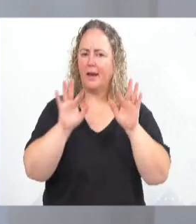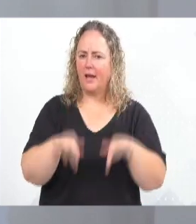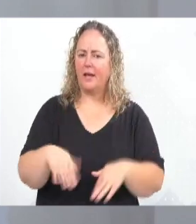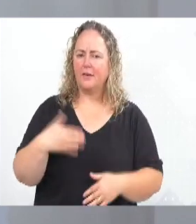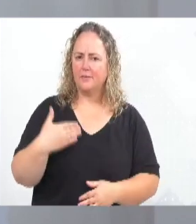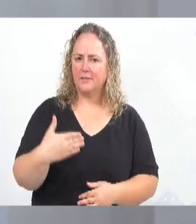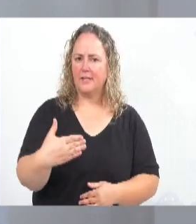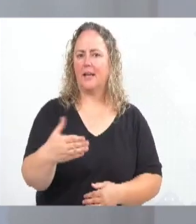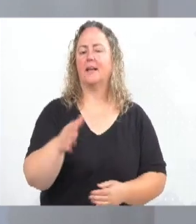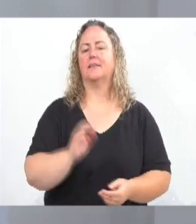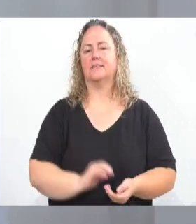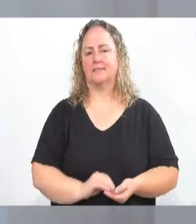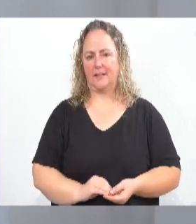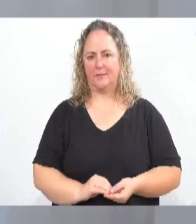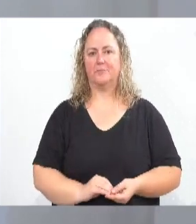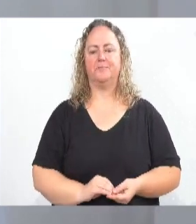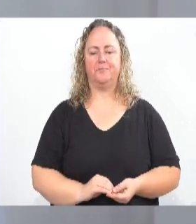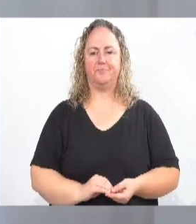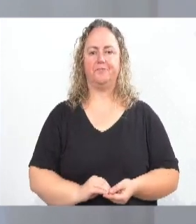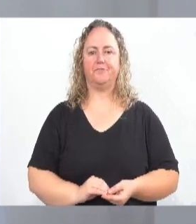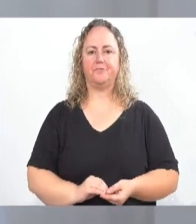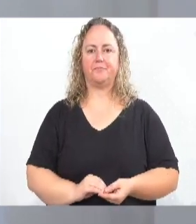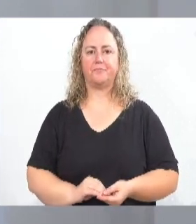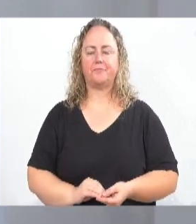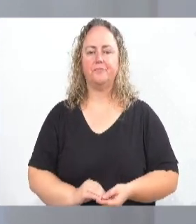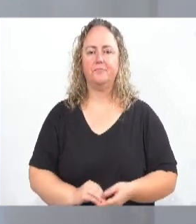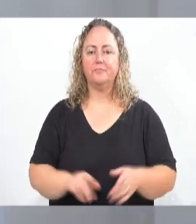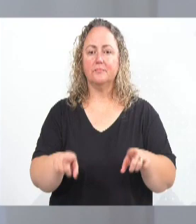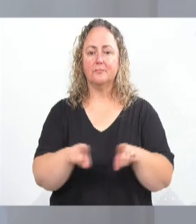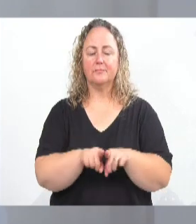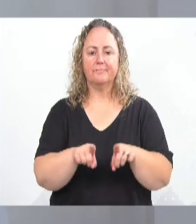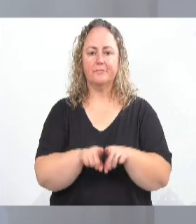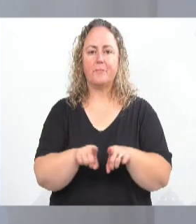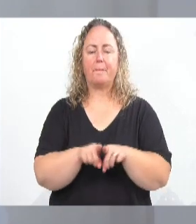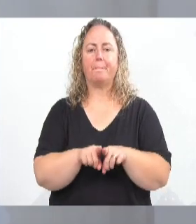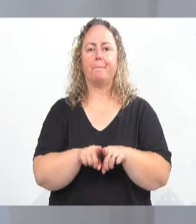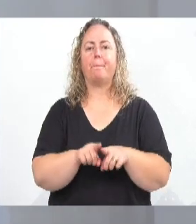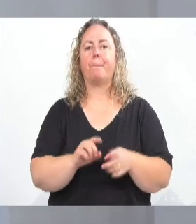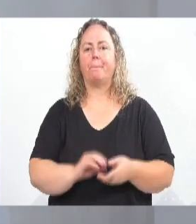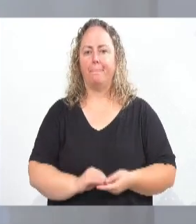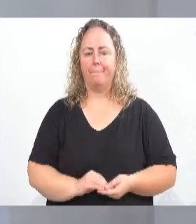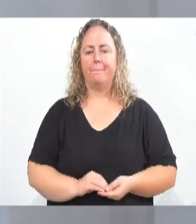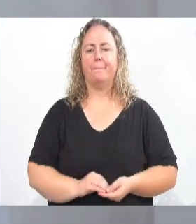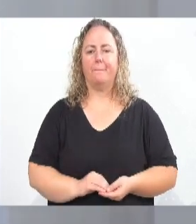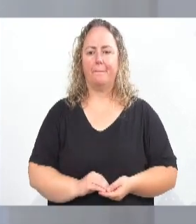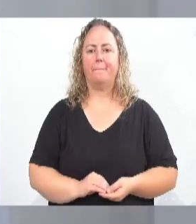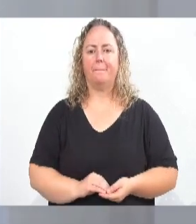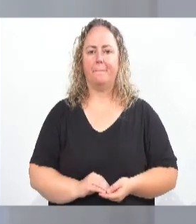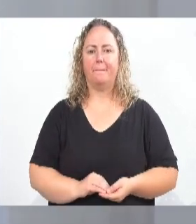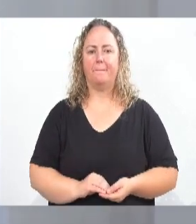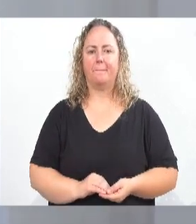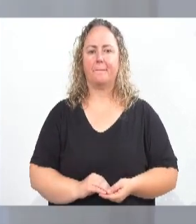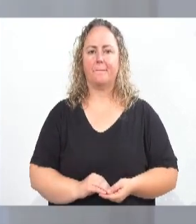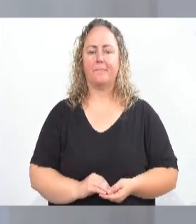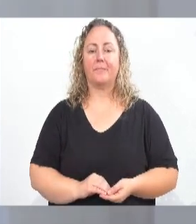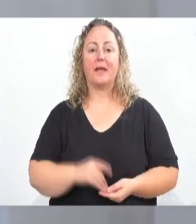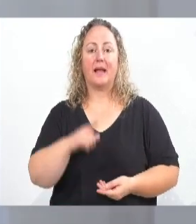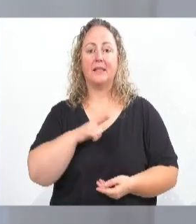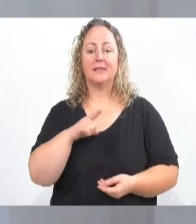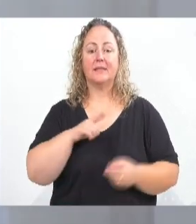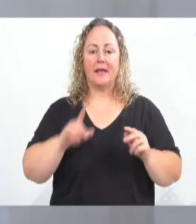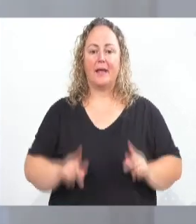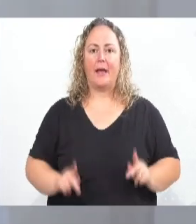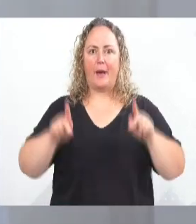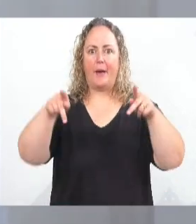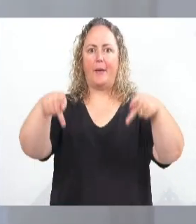outras iremos entregar, inclusive a ponte da Rua Anchieta, logo, logo,